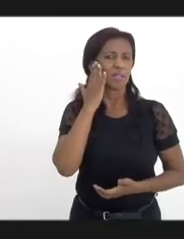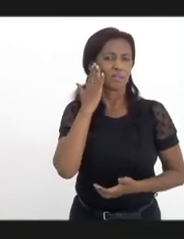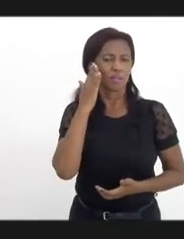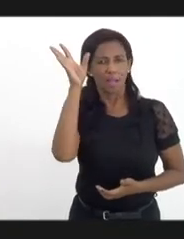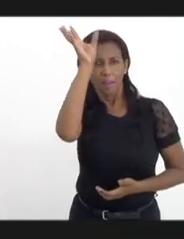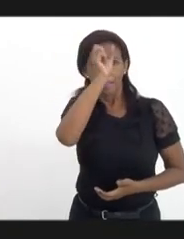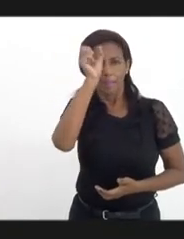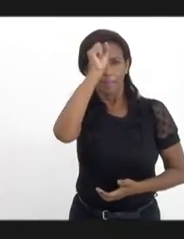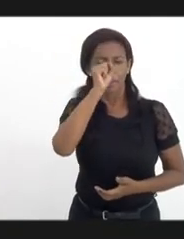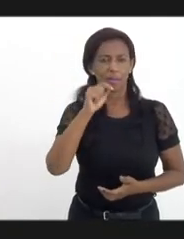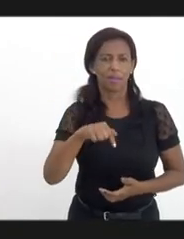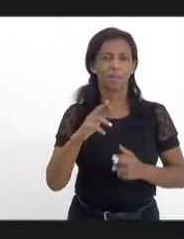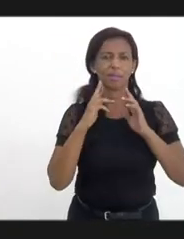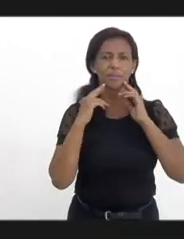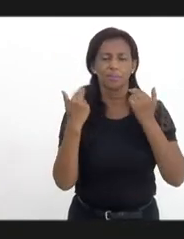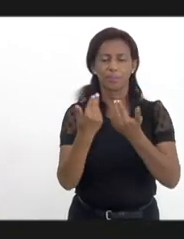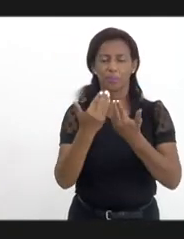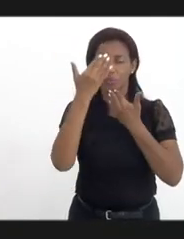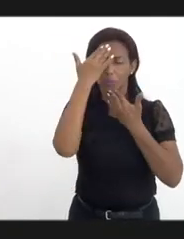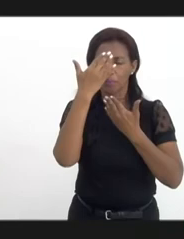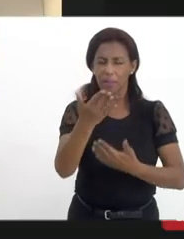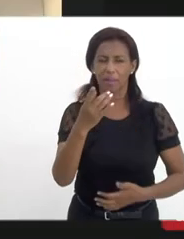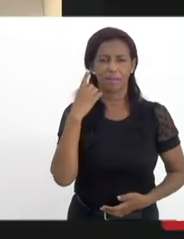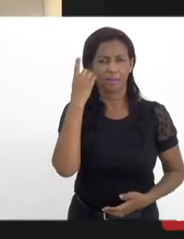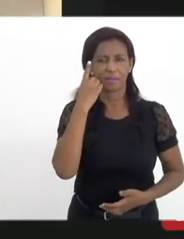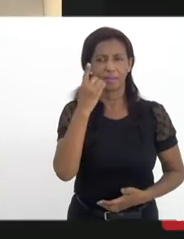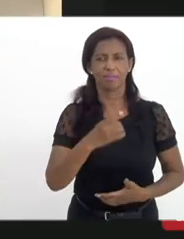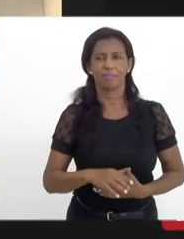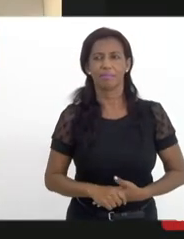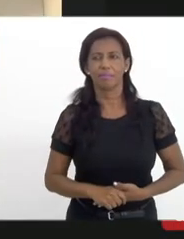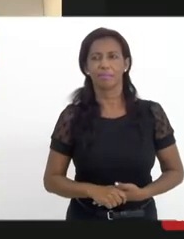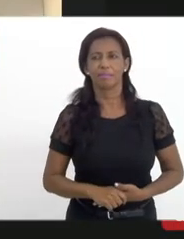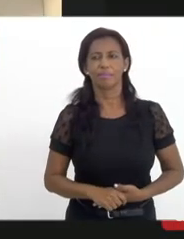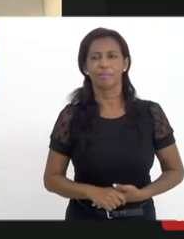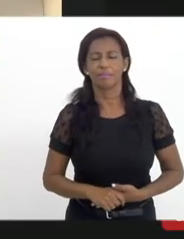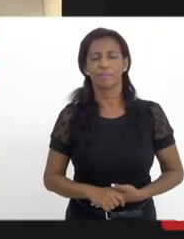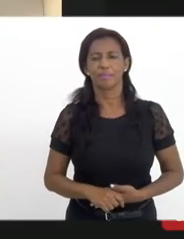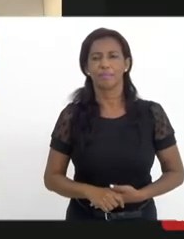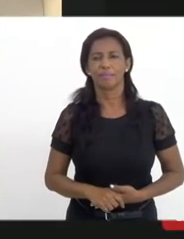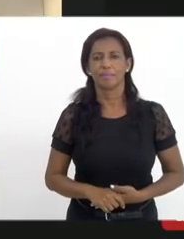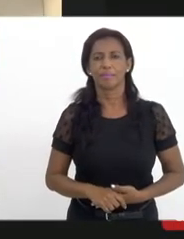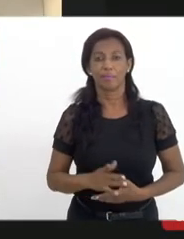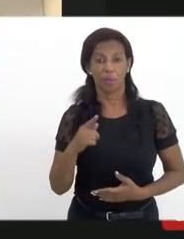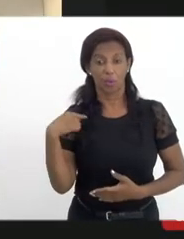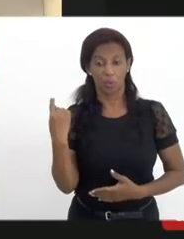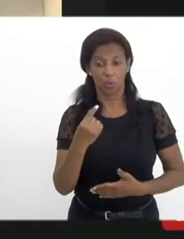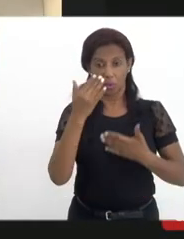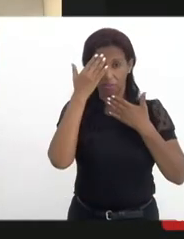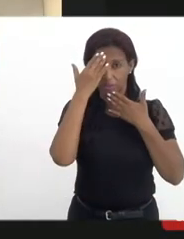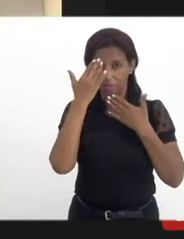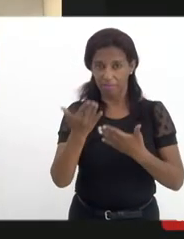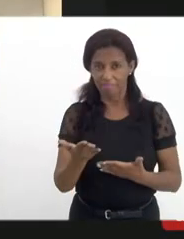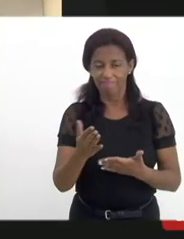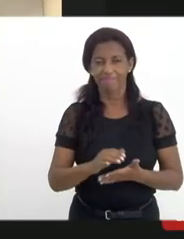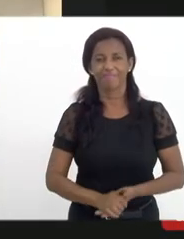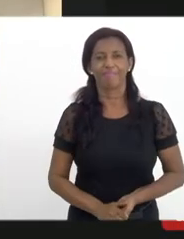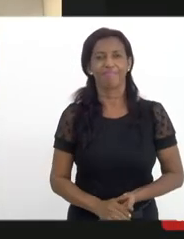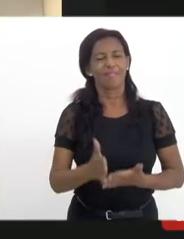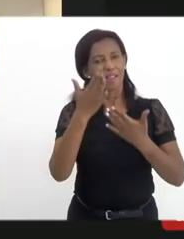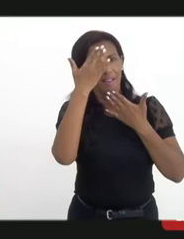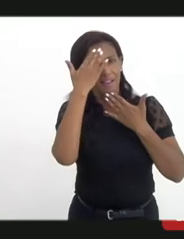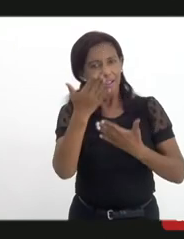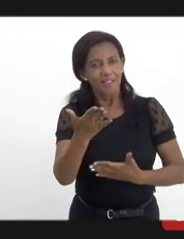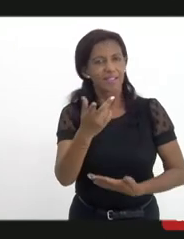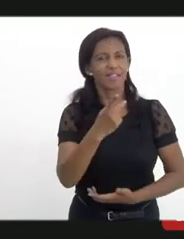aprendizado essa reunião. Muito obrigado, deputado, pelas palavras. Nós que agradecemos o Wesley, agradeço ao nosso